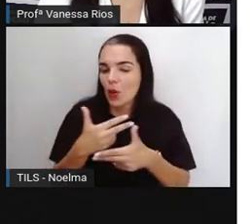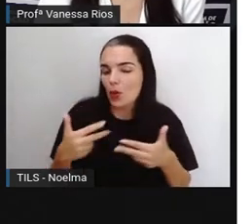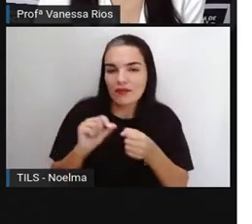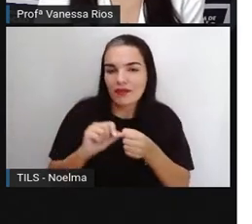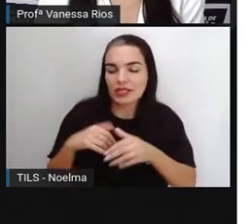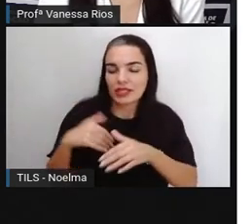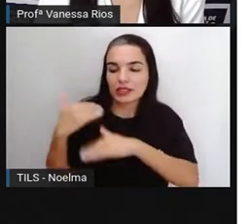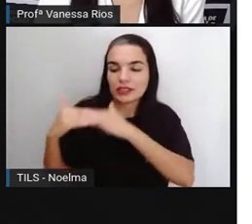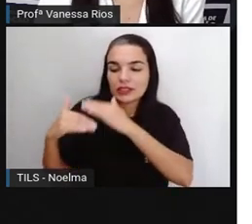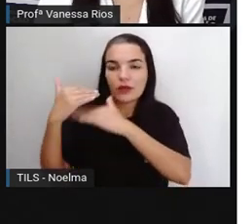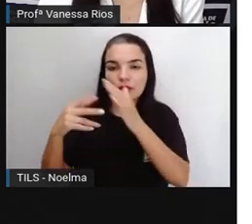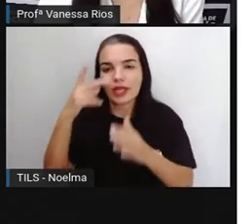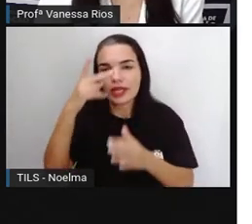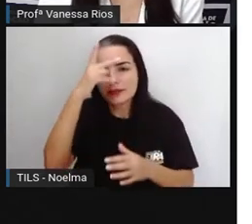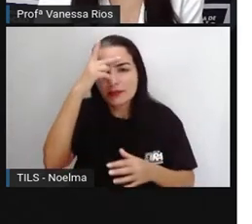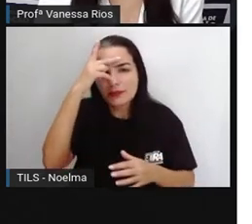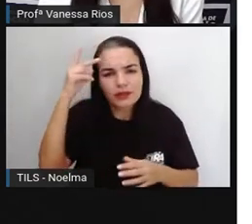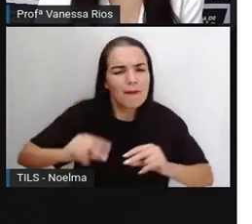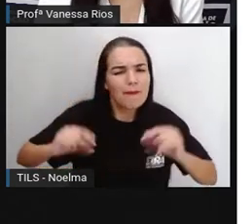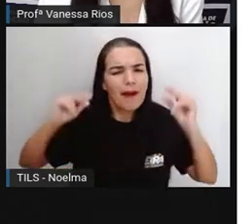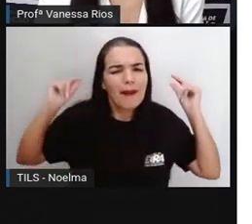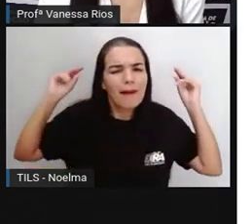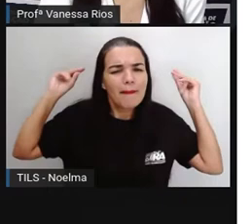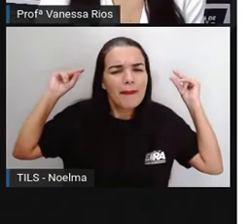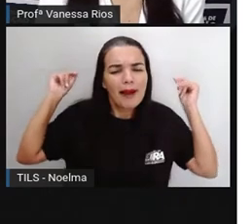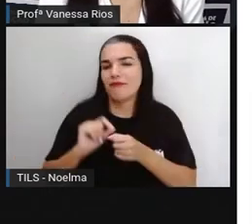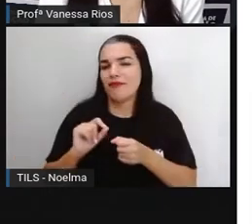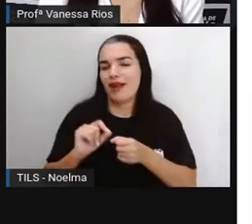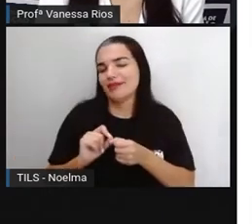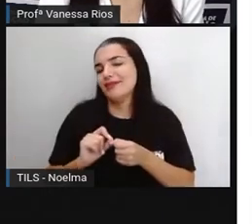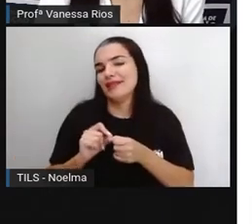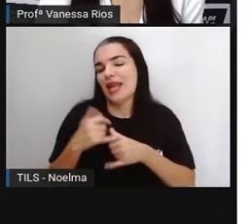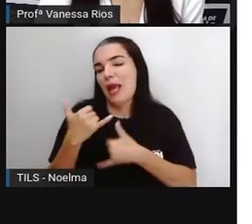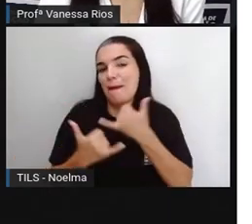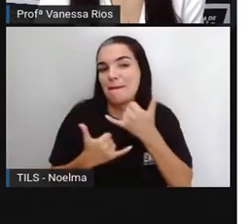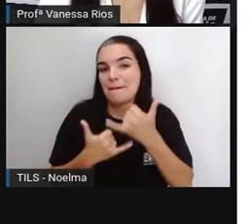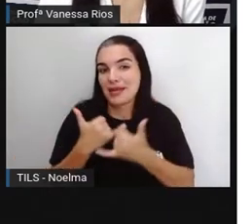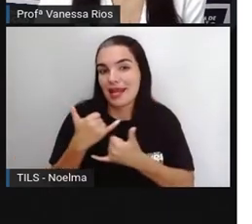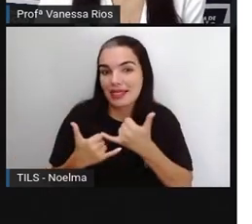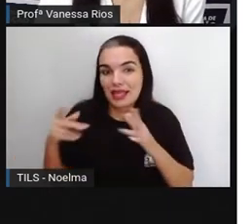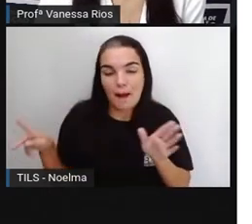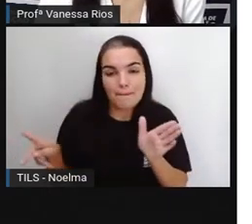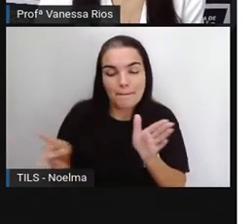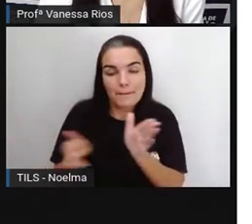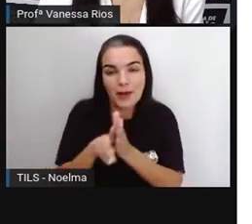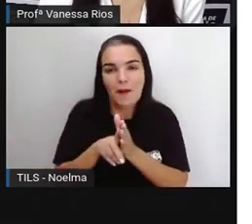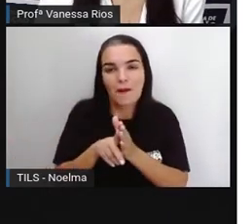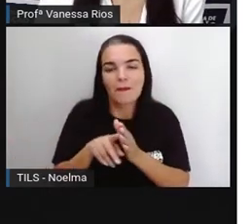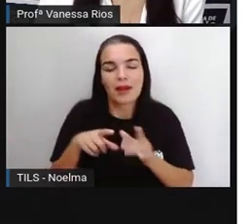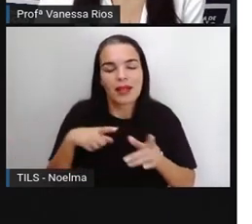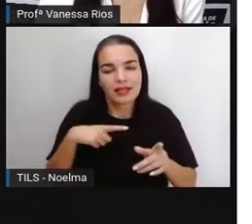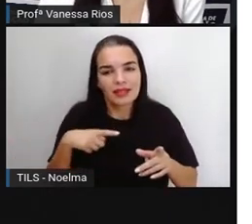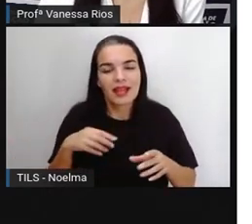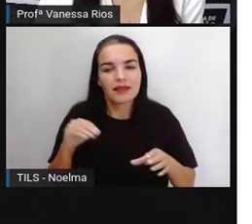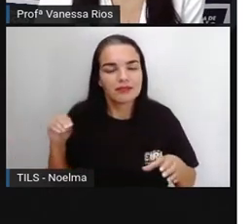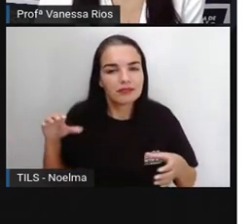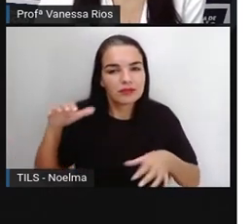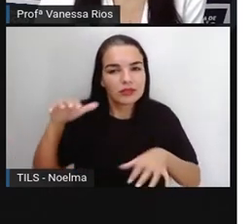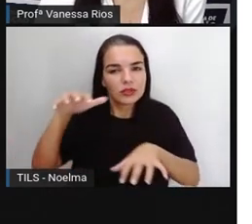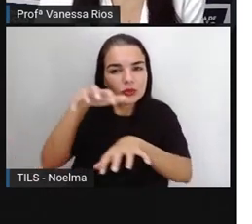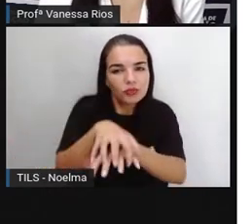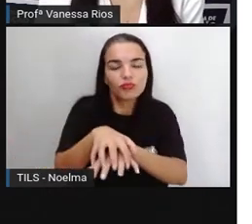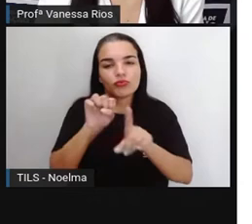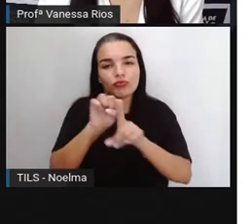pelas pessoas desde muito tempo e que fazem parte aí da história social também, né? Das